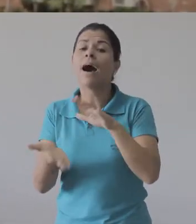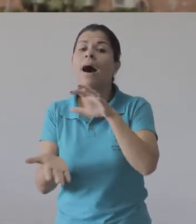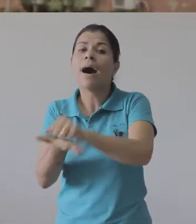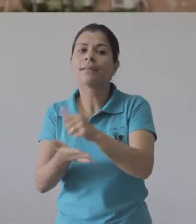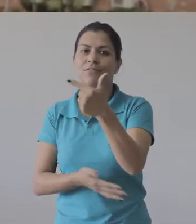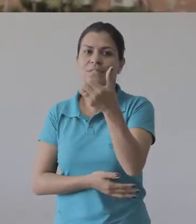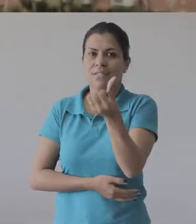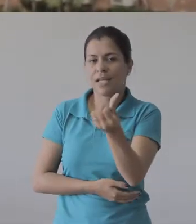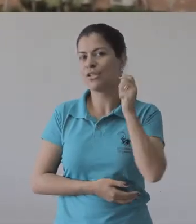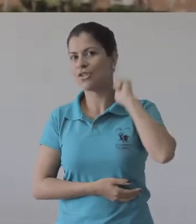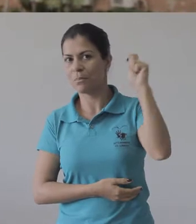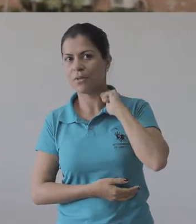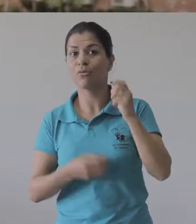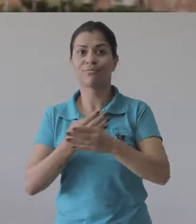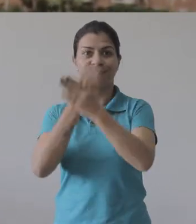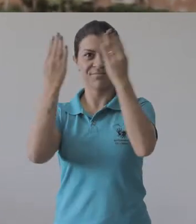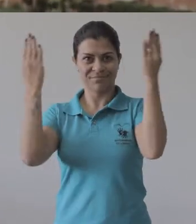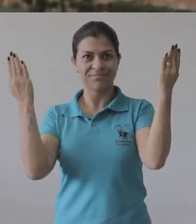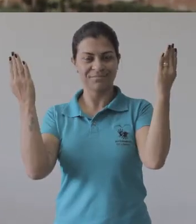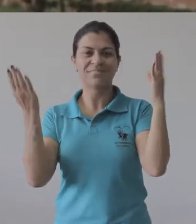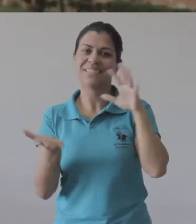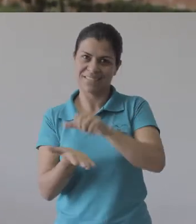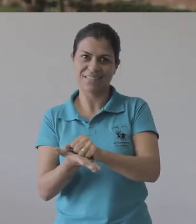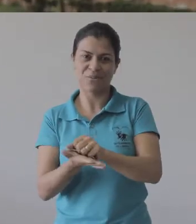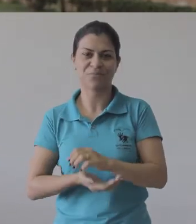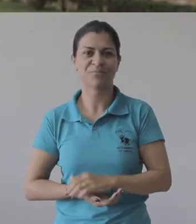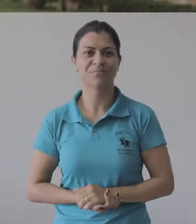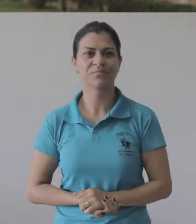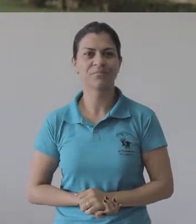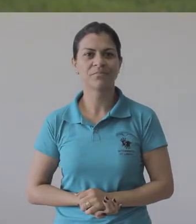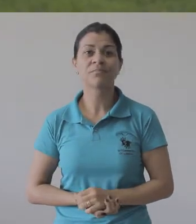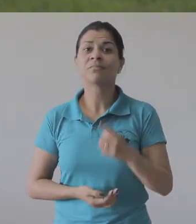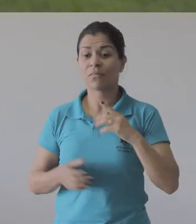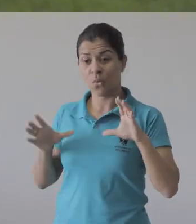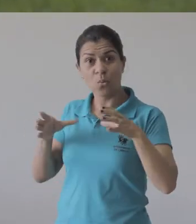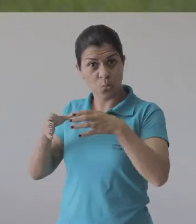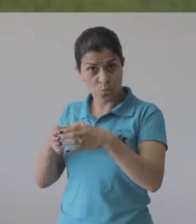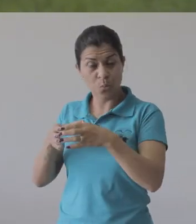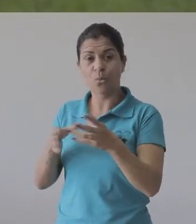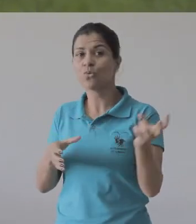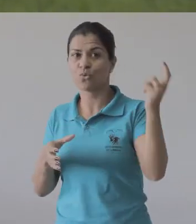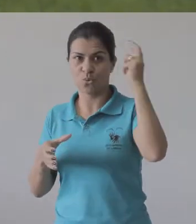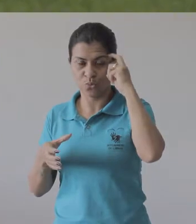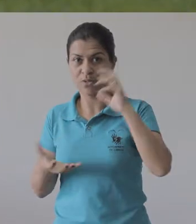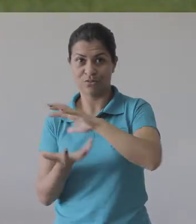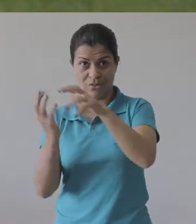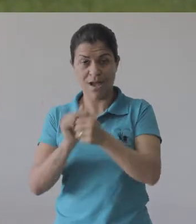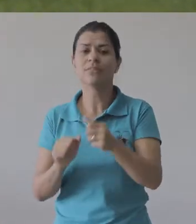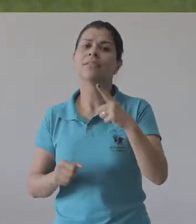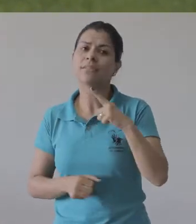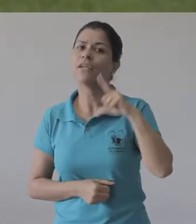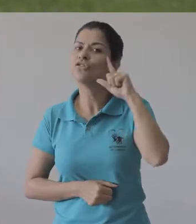26 de abril. Acesse o site ccv.ufis.br e saiba mais. O grupo de estudo Cultura, Audiovisual e